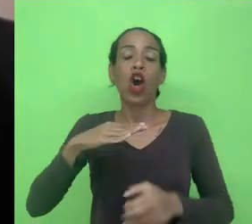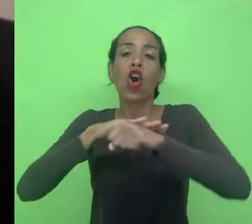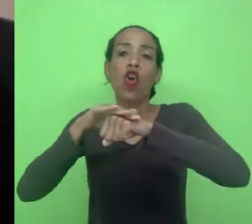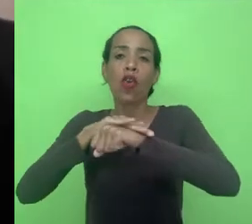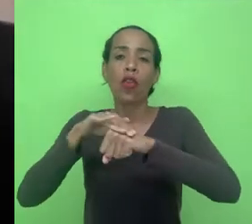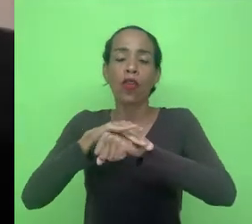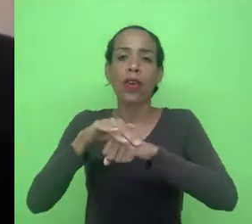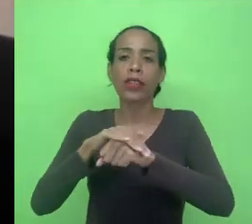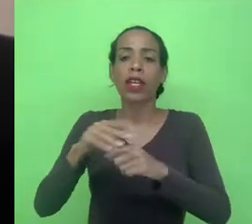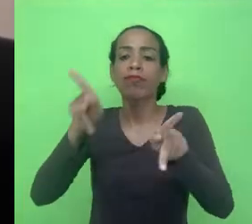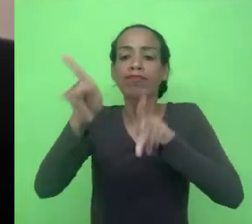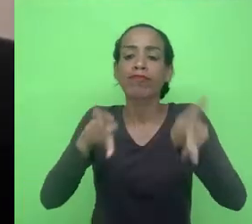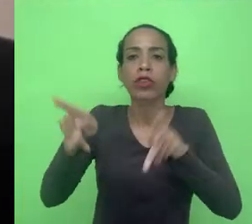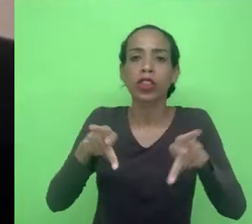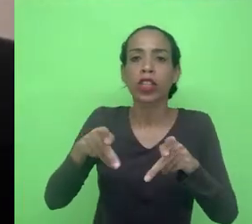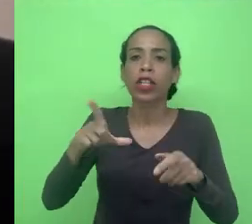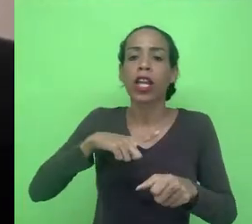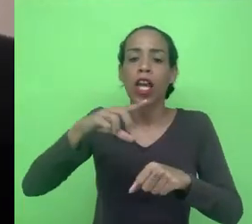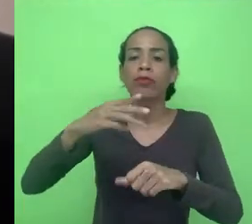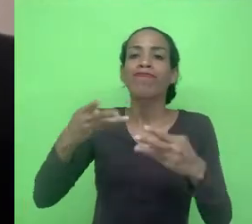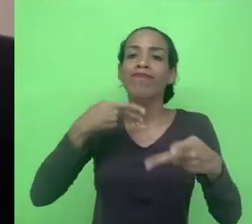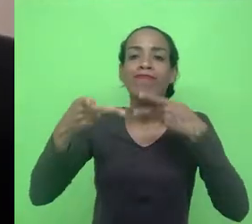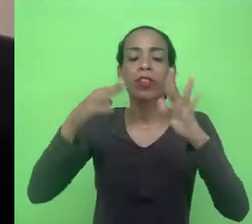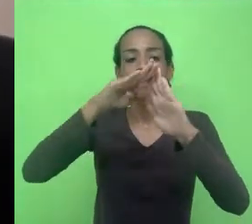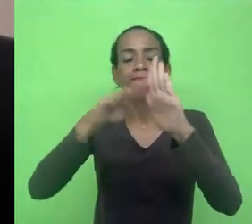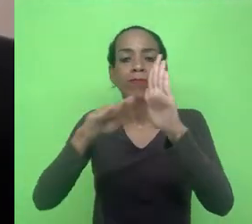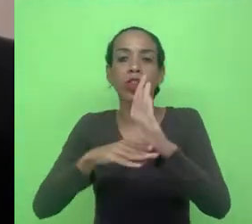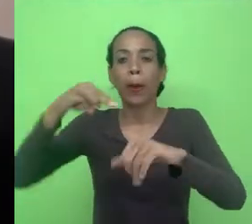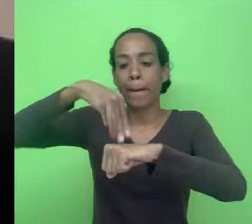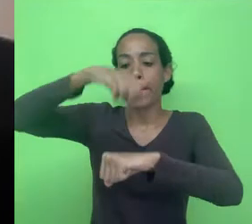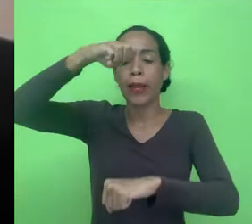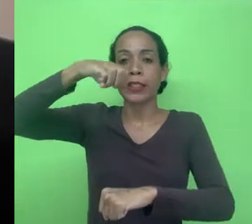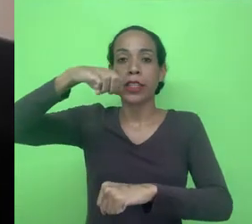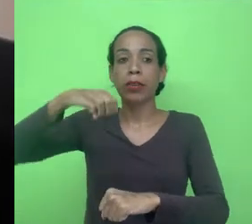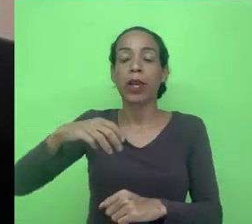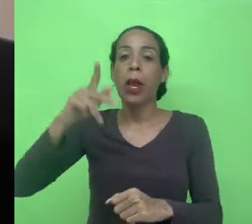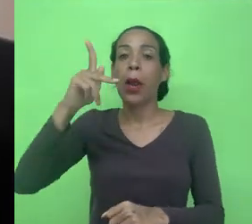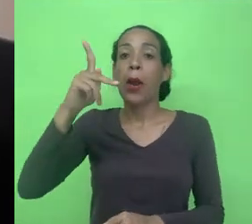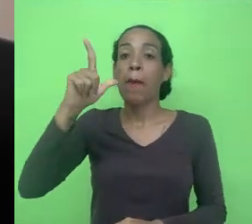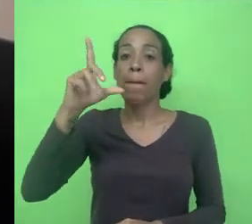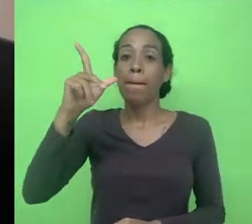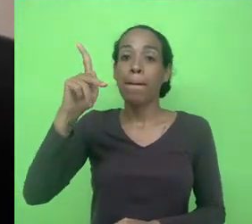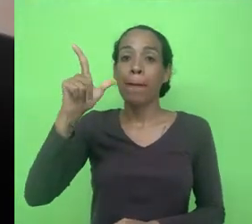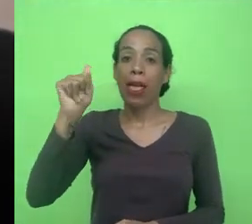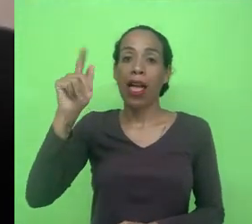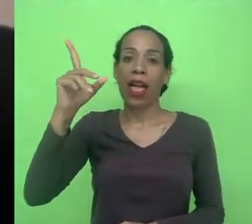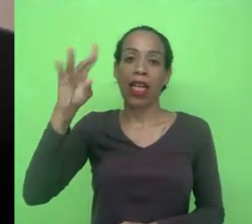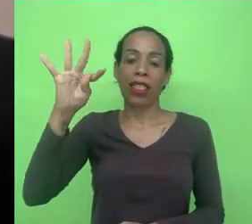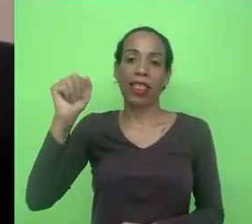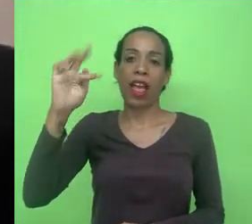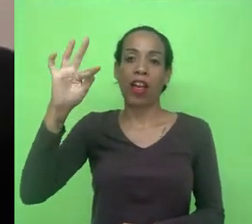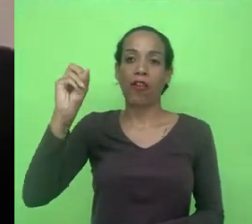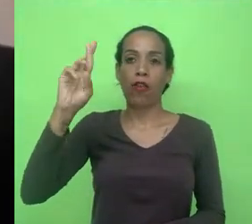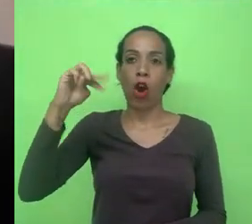conversar conosco sobre seu projeto de dissertação de mestrado intitulado Cooperativismo de Plataformas e Soberania de Dados,